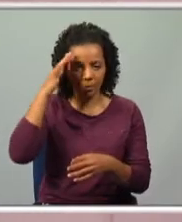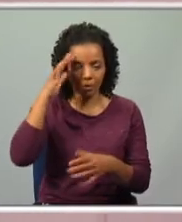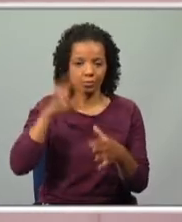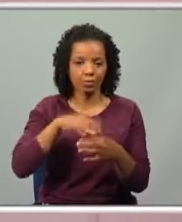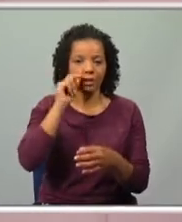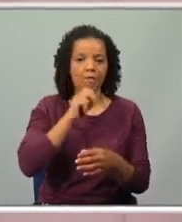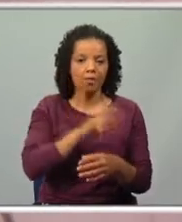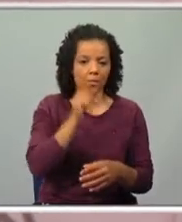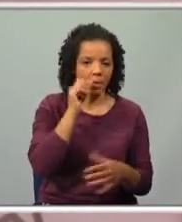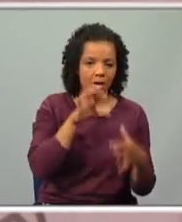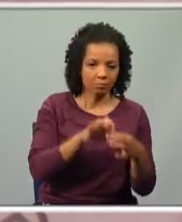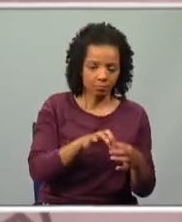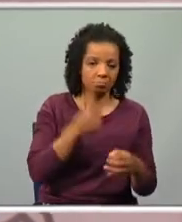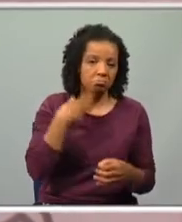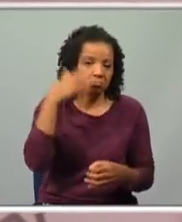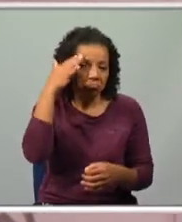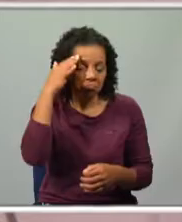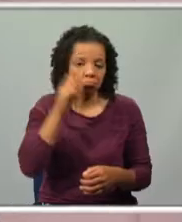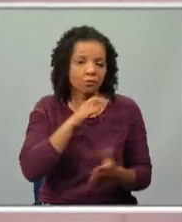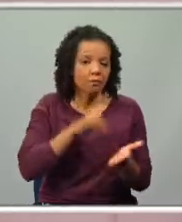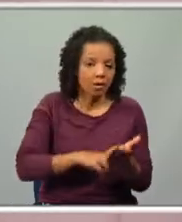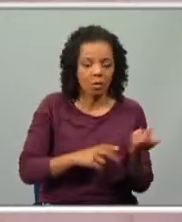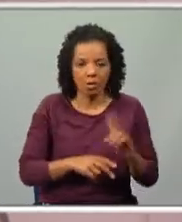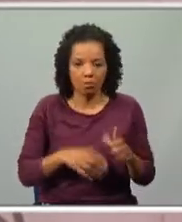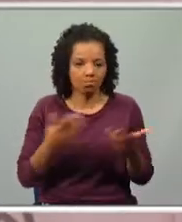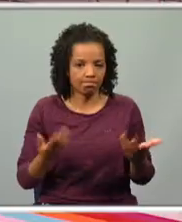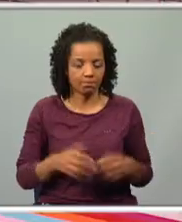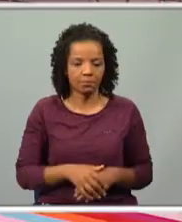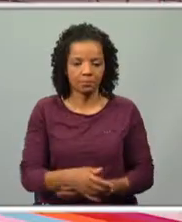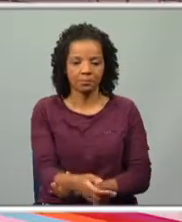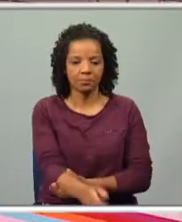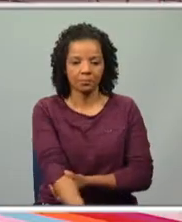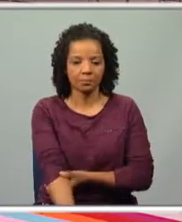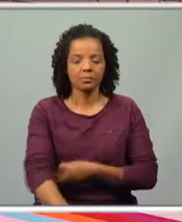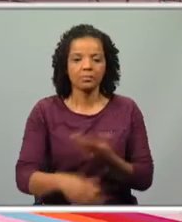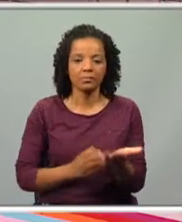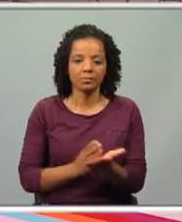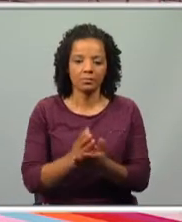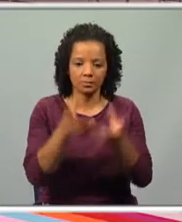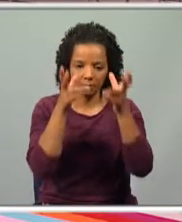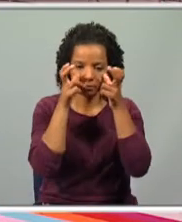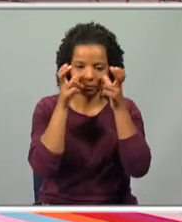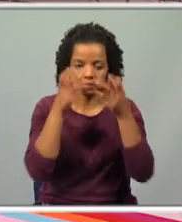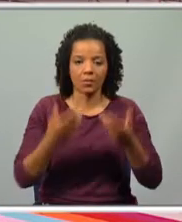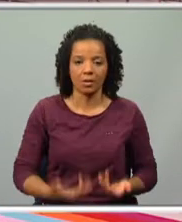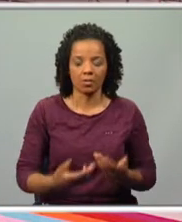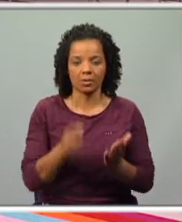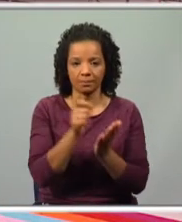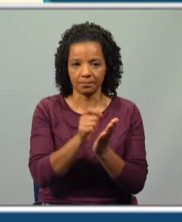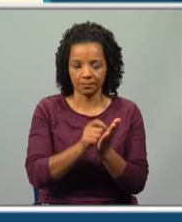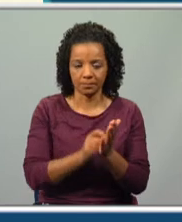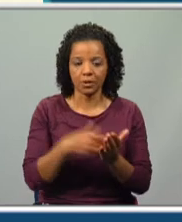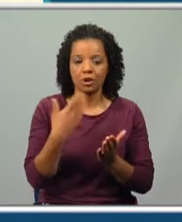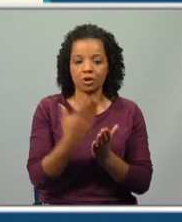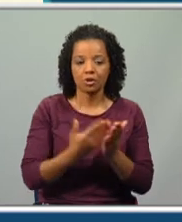paterno. É uma especulação, pode ou não ser verdade. Vamos, entretanto, continuar a ouvir, agora para registares a